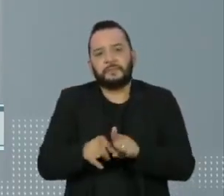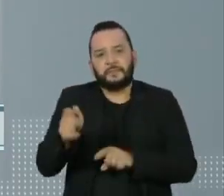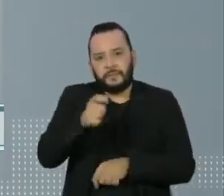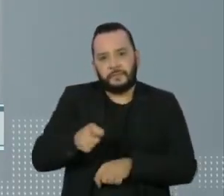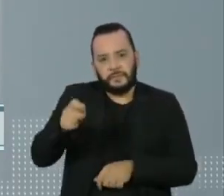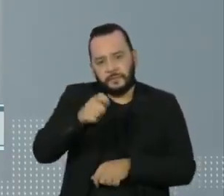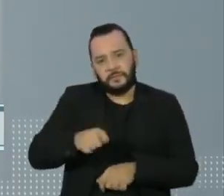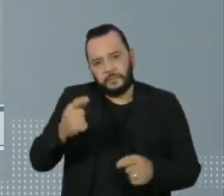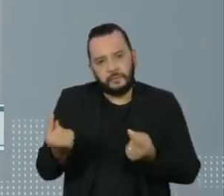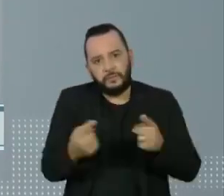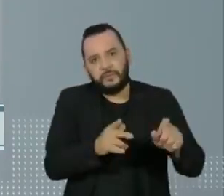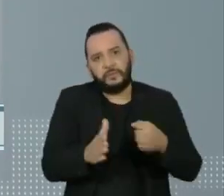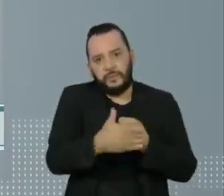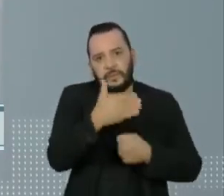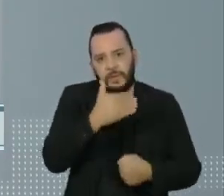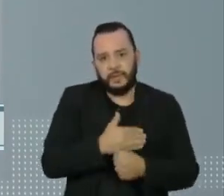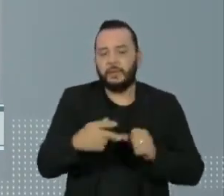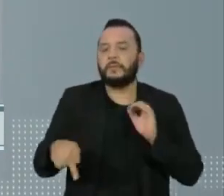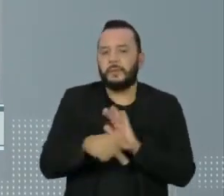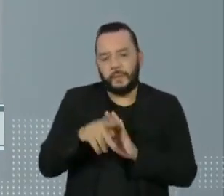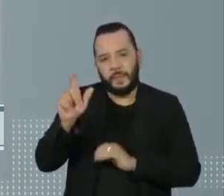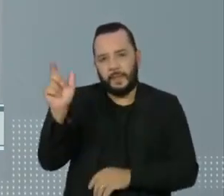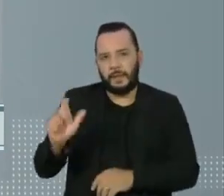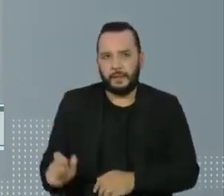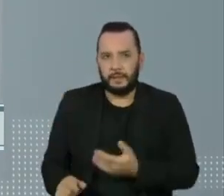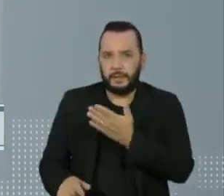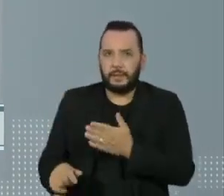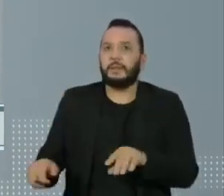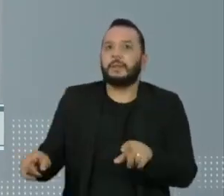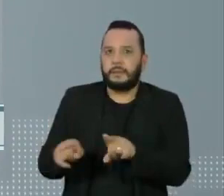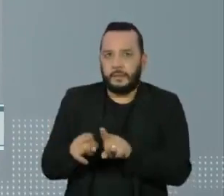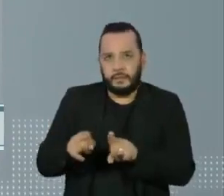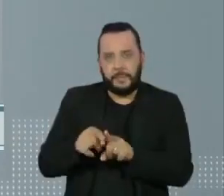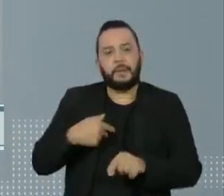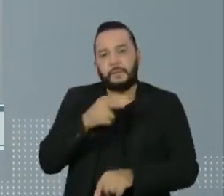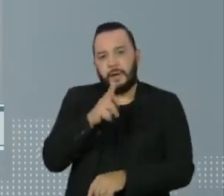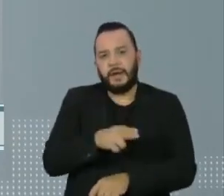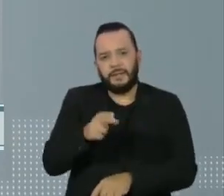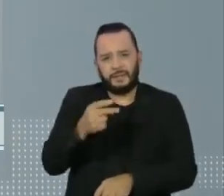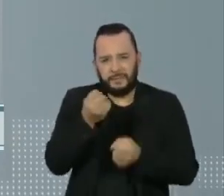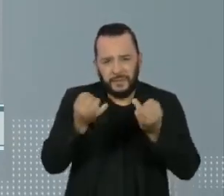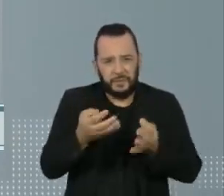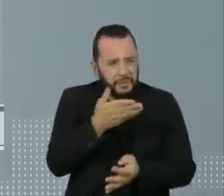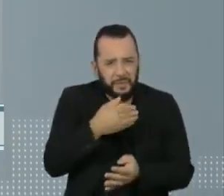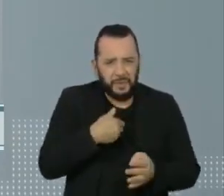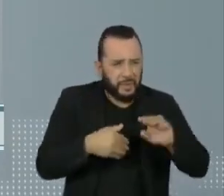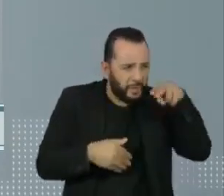antifascista italiana. Para a diocese de Pádua, a honraria a Bolsonaro criou um forte constrangimento.